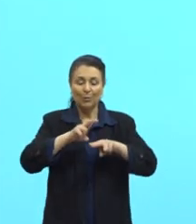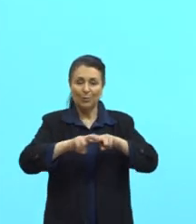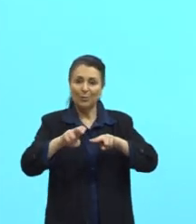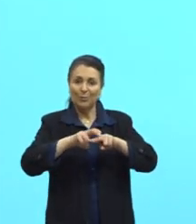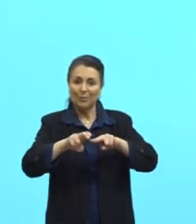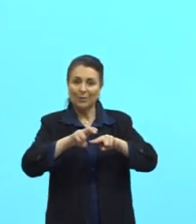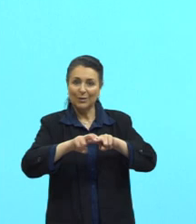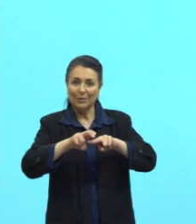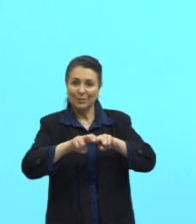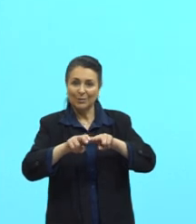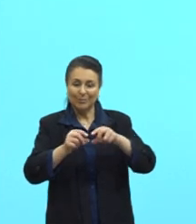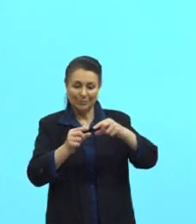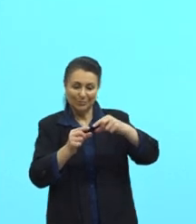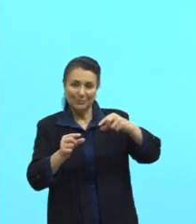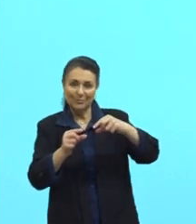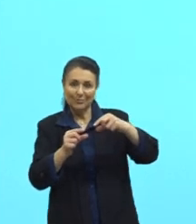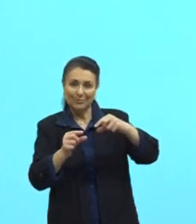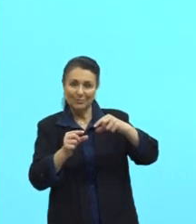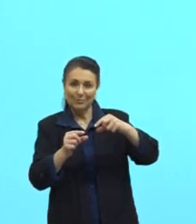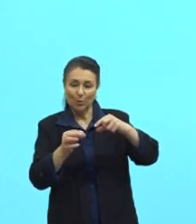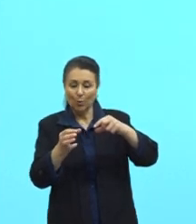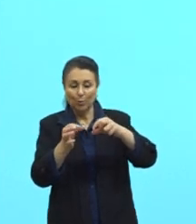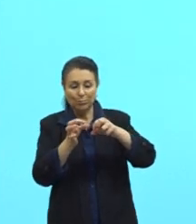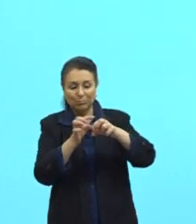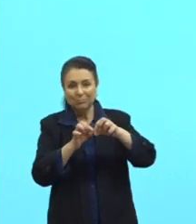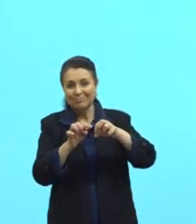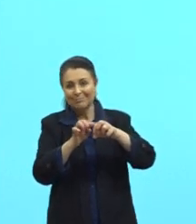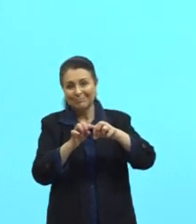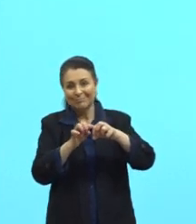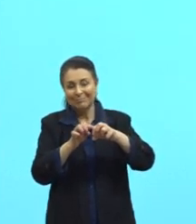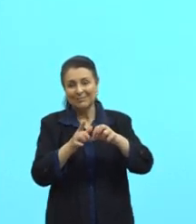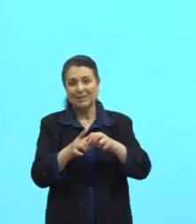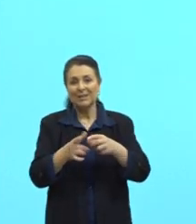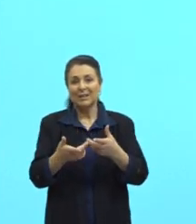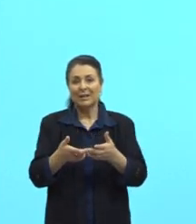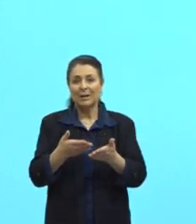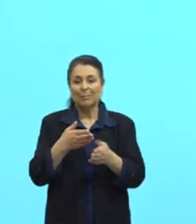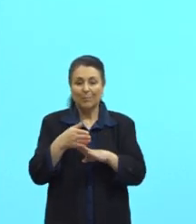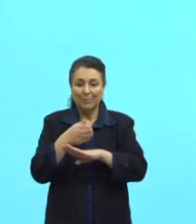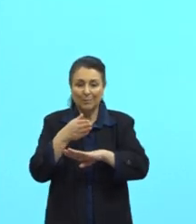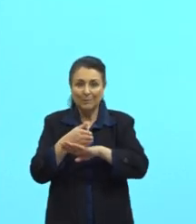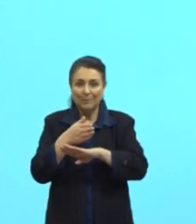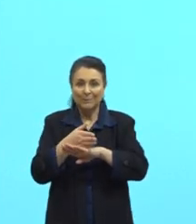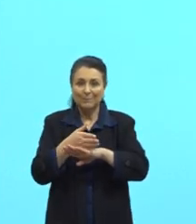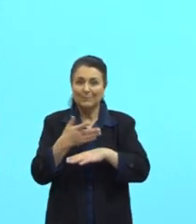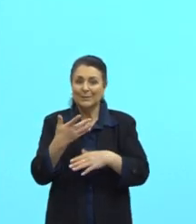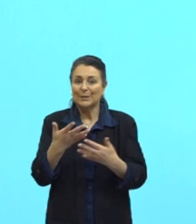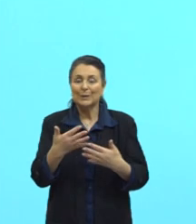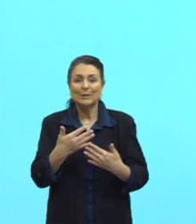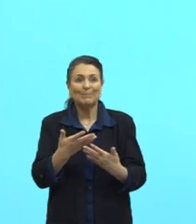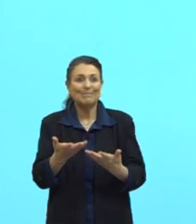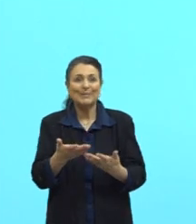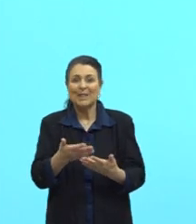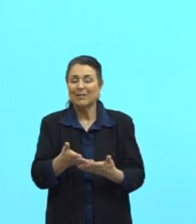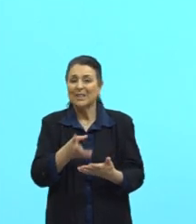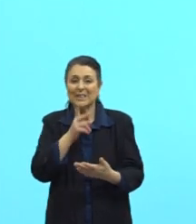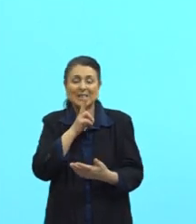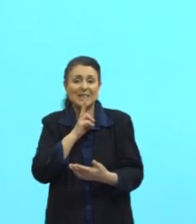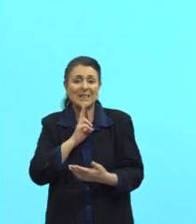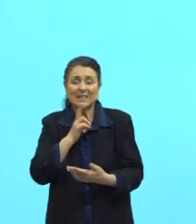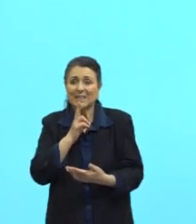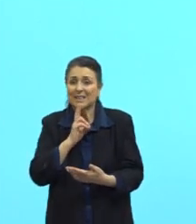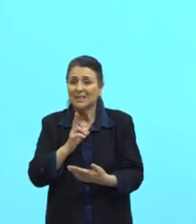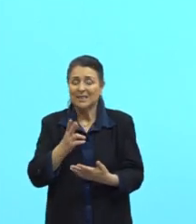vida, chegou ao limite, não temos mais como suportar essas, essas, essas políticas, então,